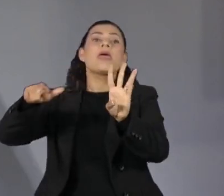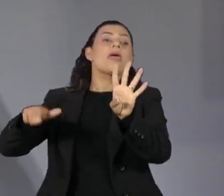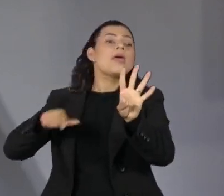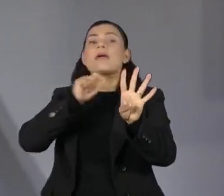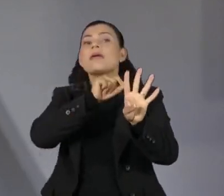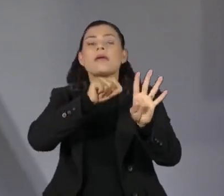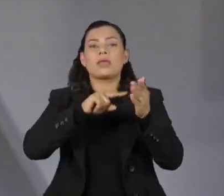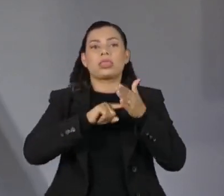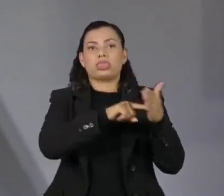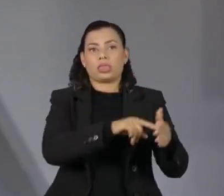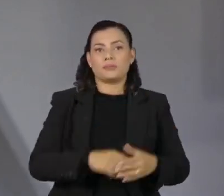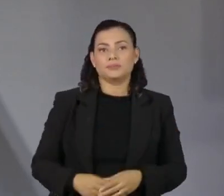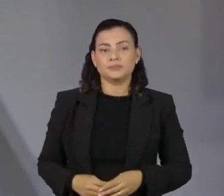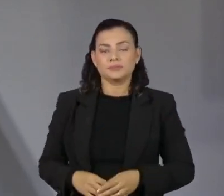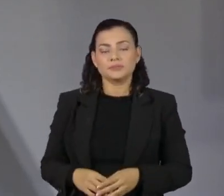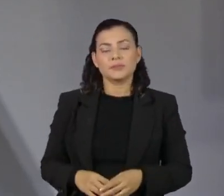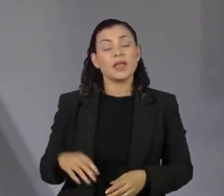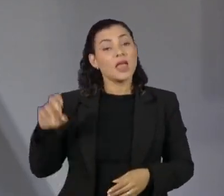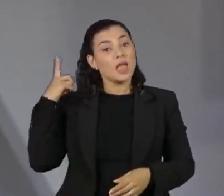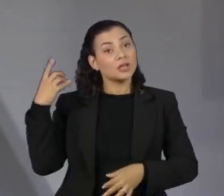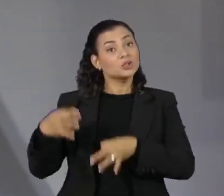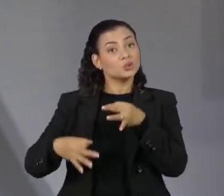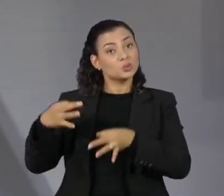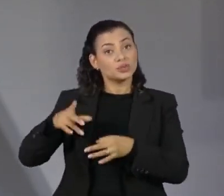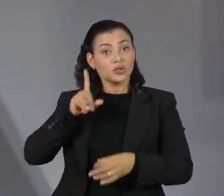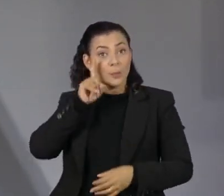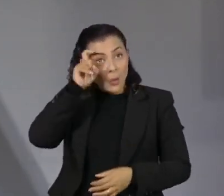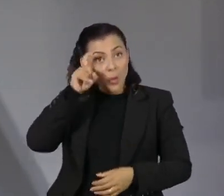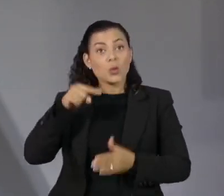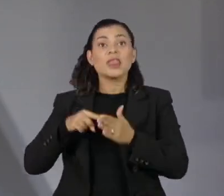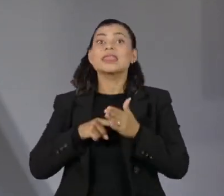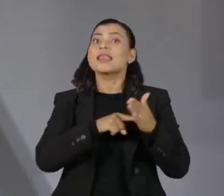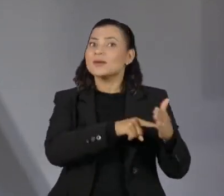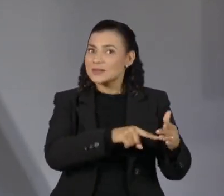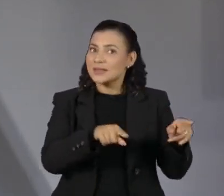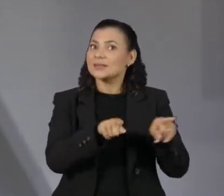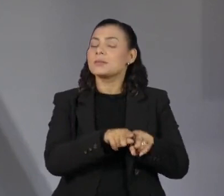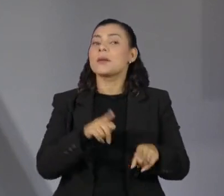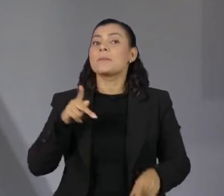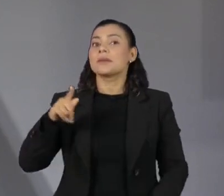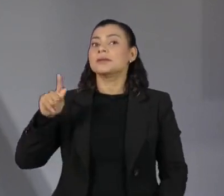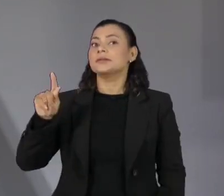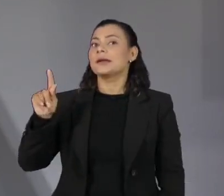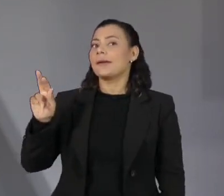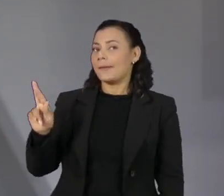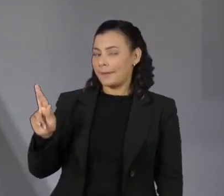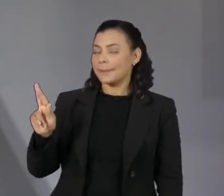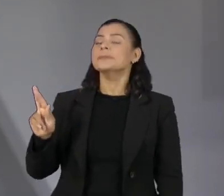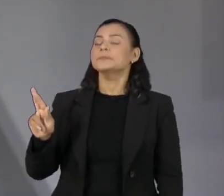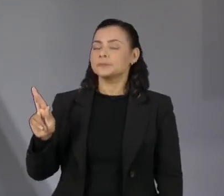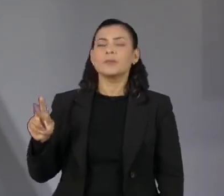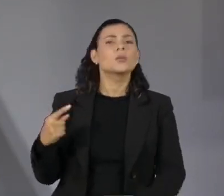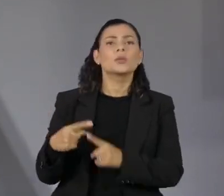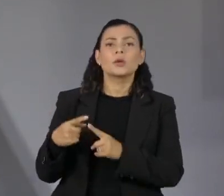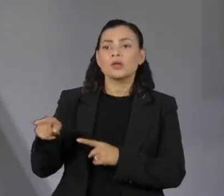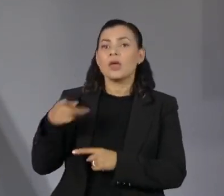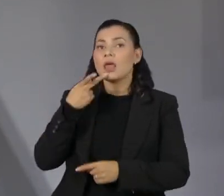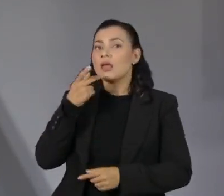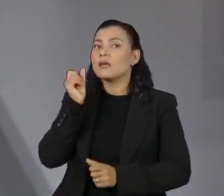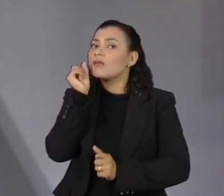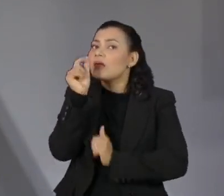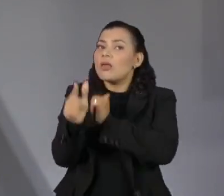O ex-juiz e agora senador Sérgio Moro foi denunciado pela Procuradoria-Geral da República por calúnia e